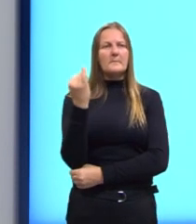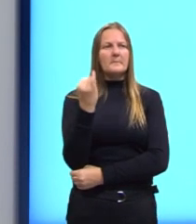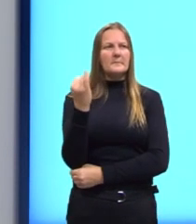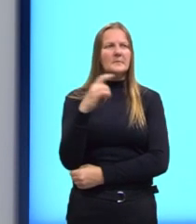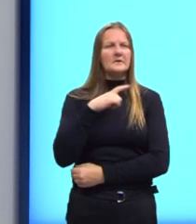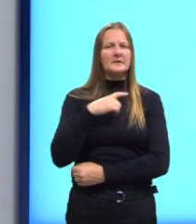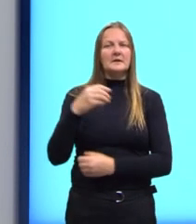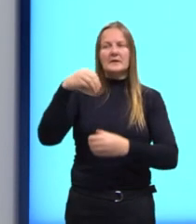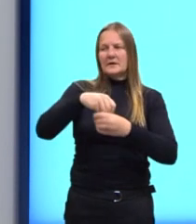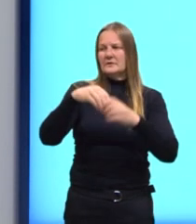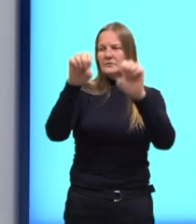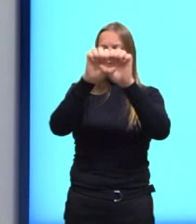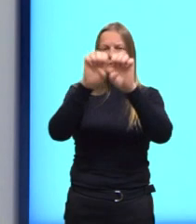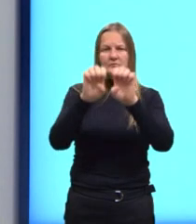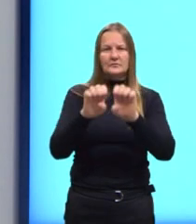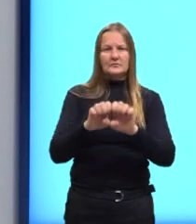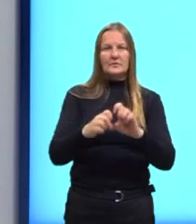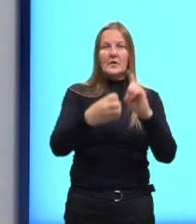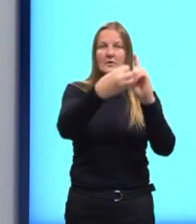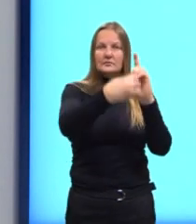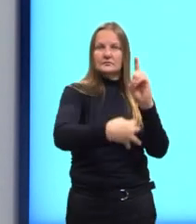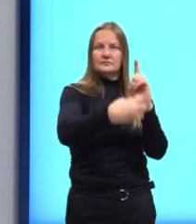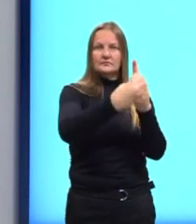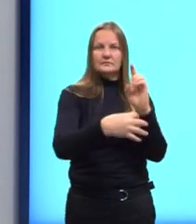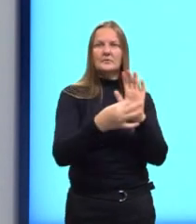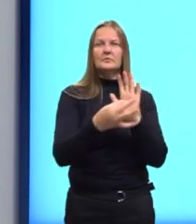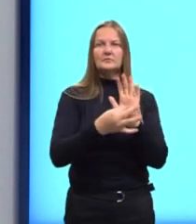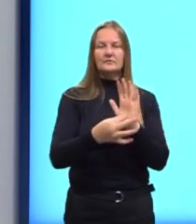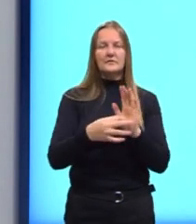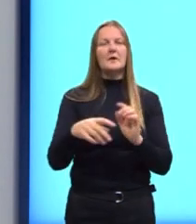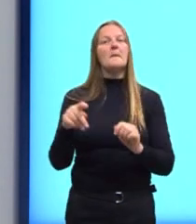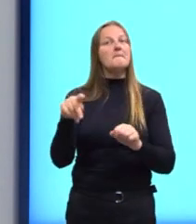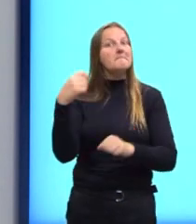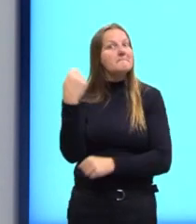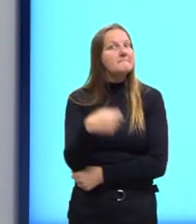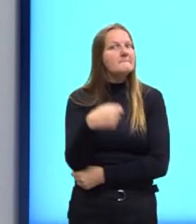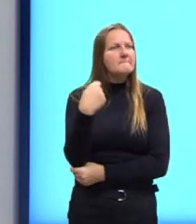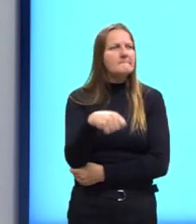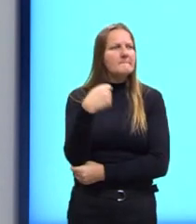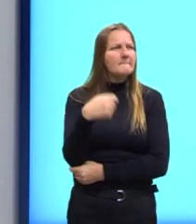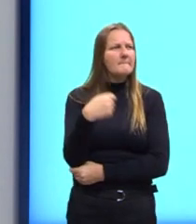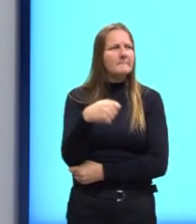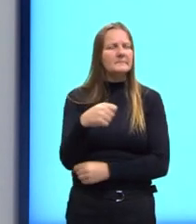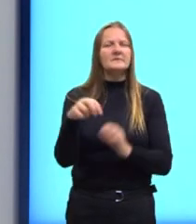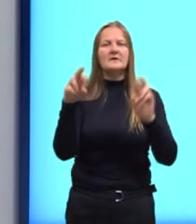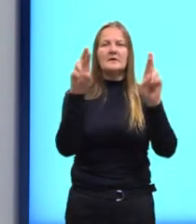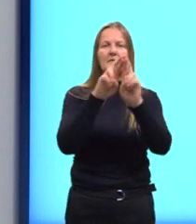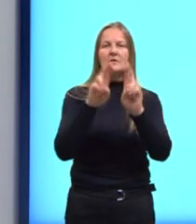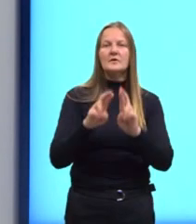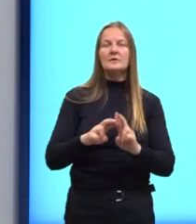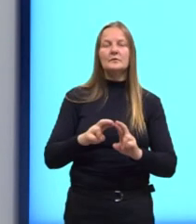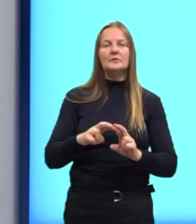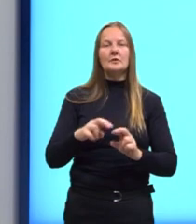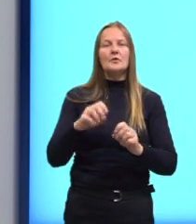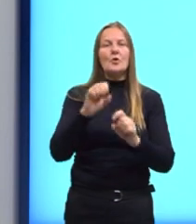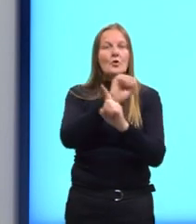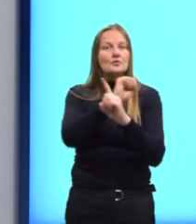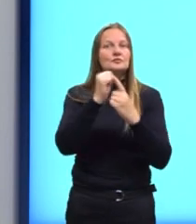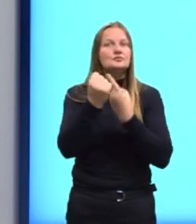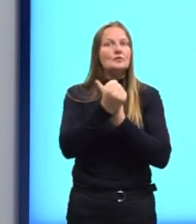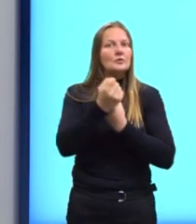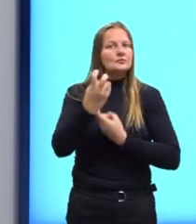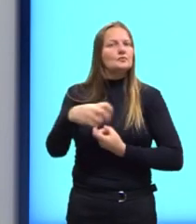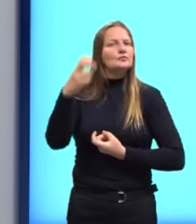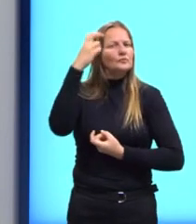ser dentro da estrutura dissertativa argumentativa. Fundamental, precisa ter repertório sociocultural e científico.